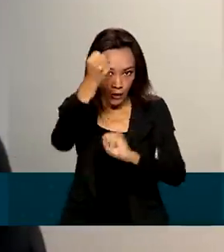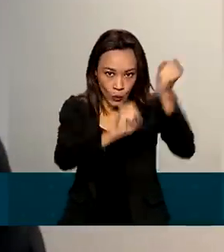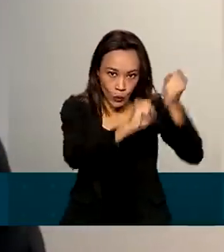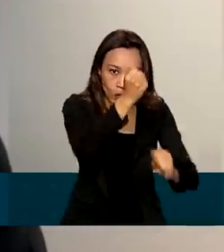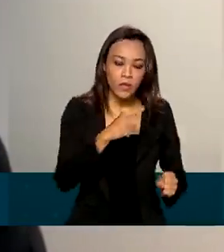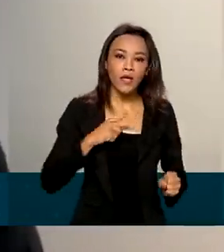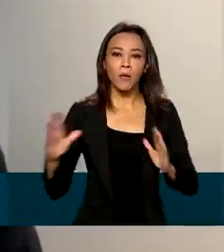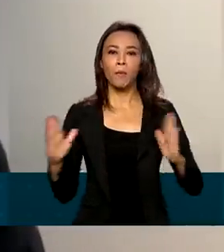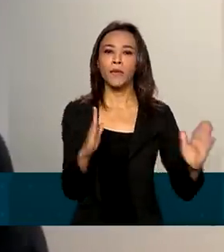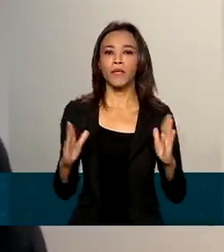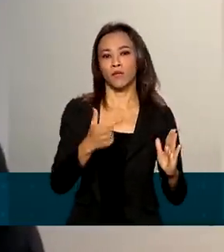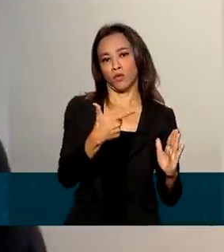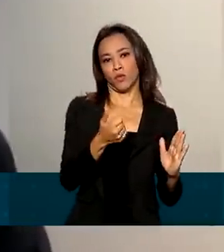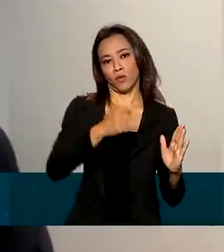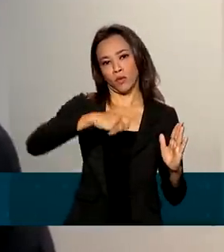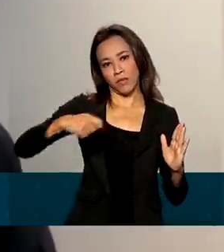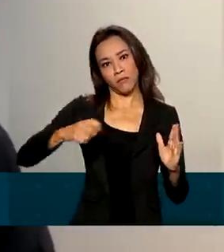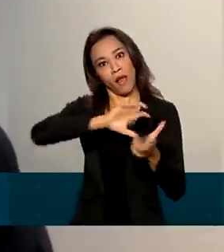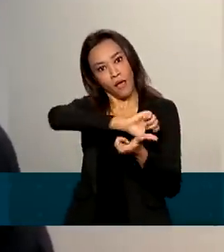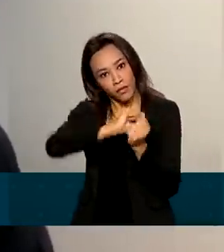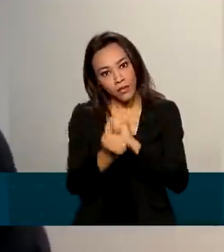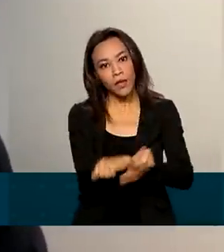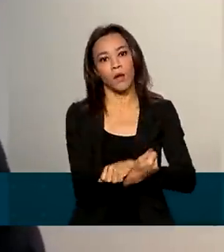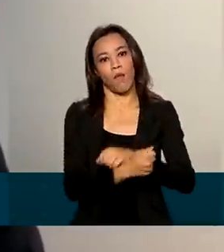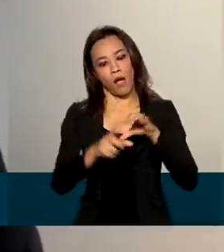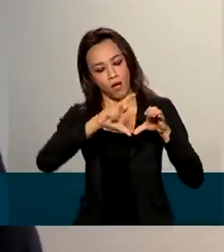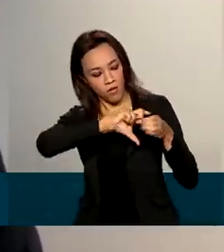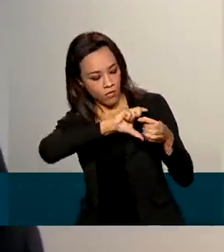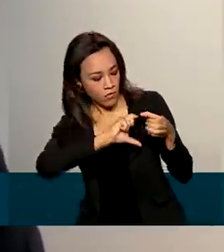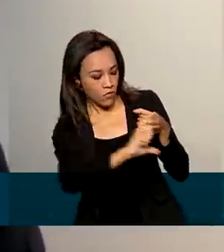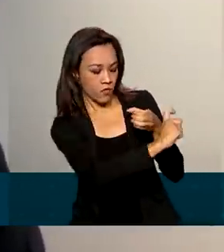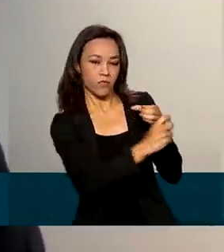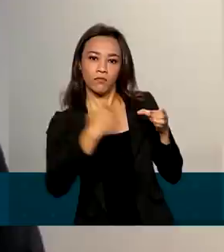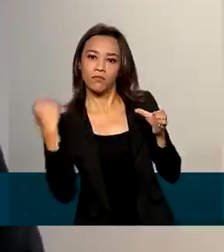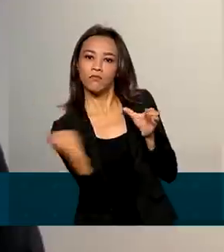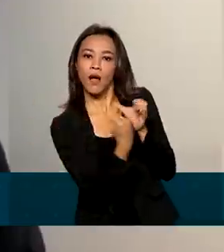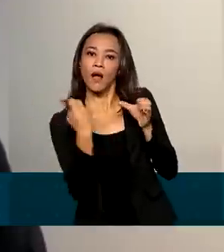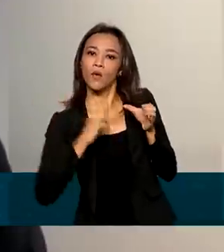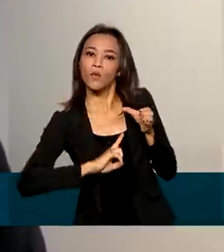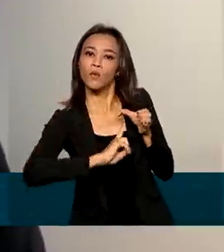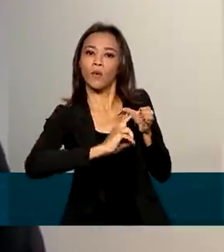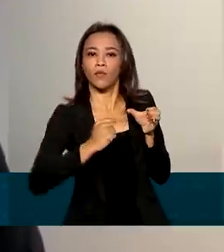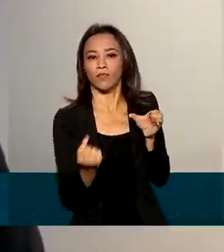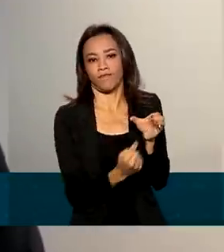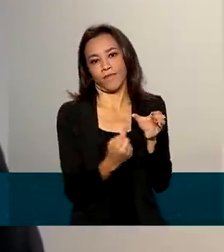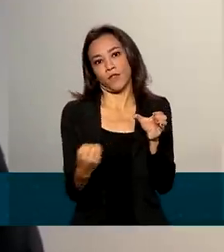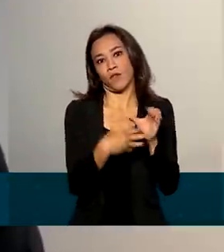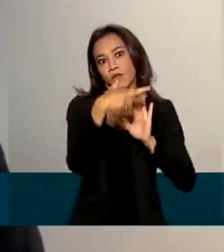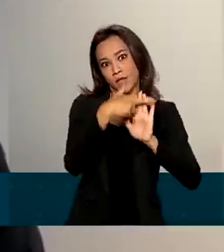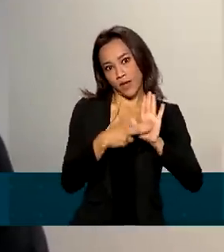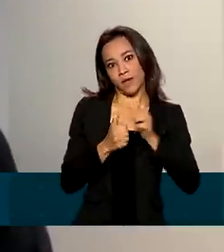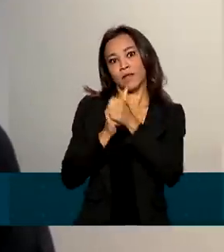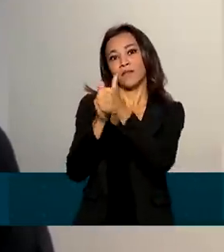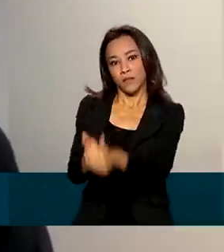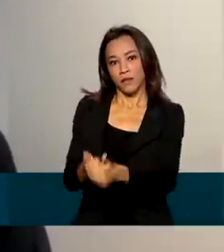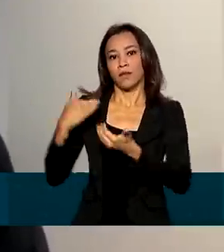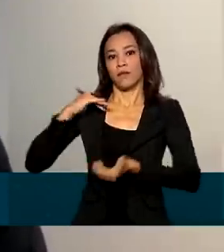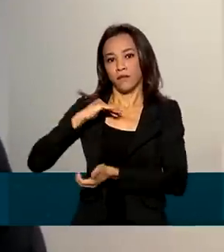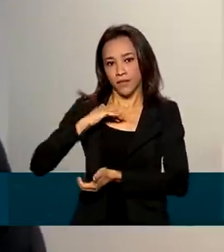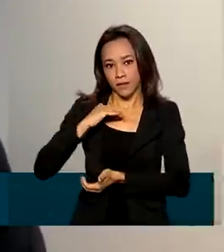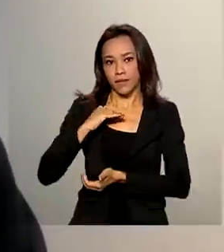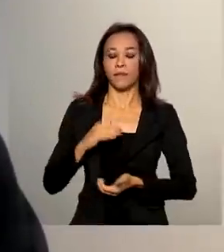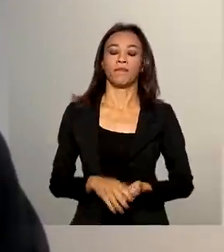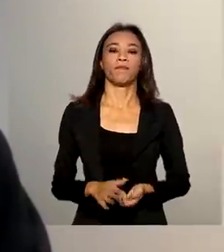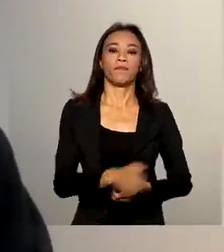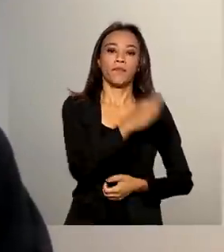prazo de adequação para que todos os produtos venham a cumprir os novos requisitos. Para as massas, esse